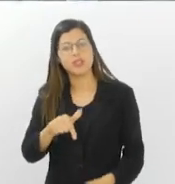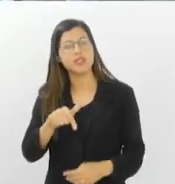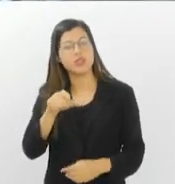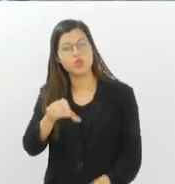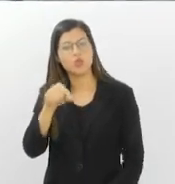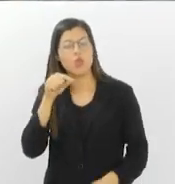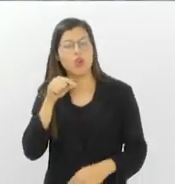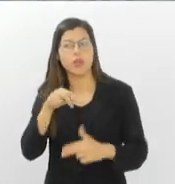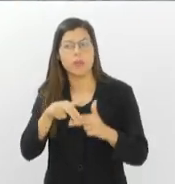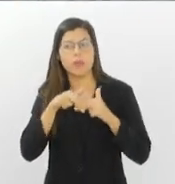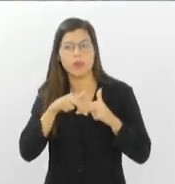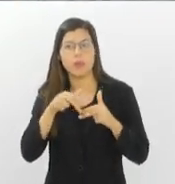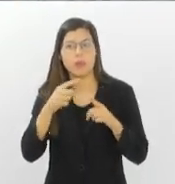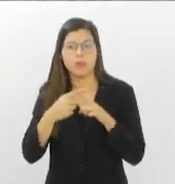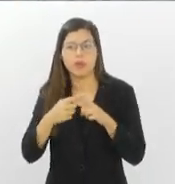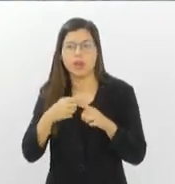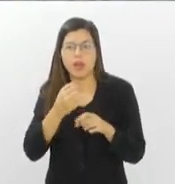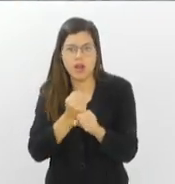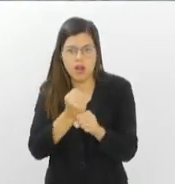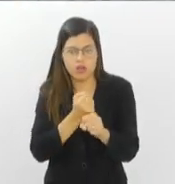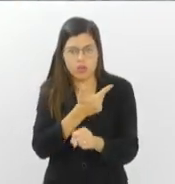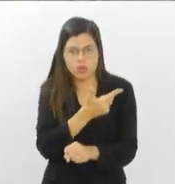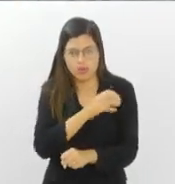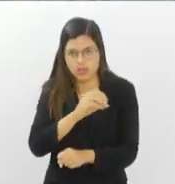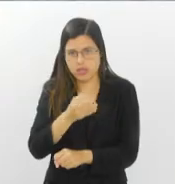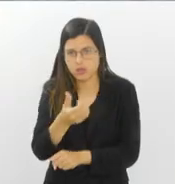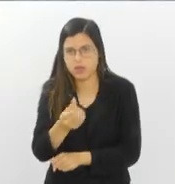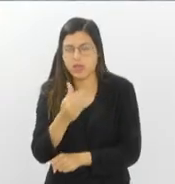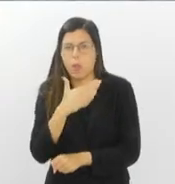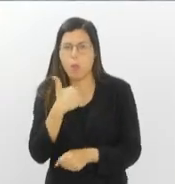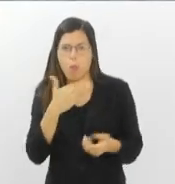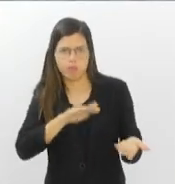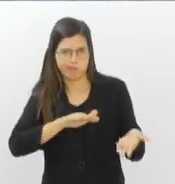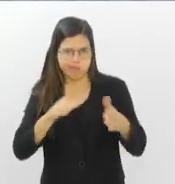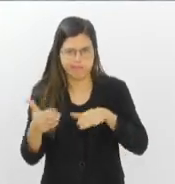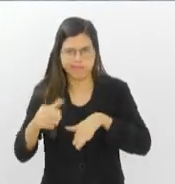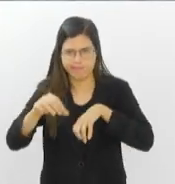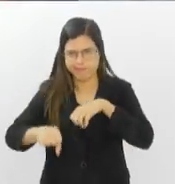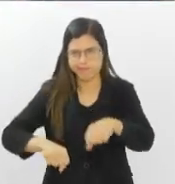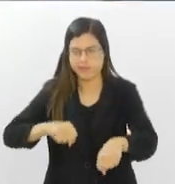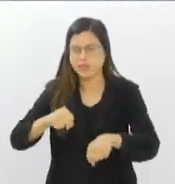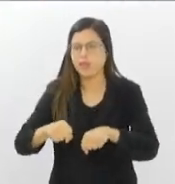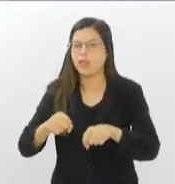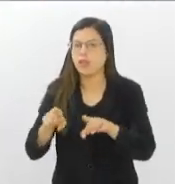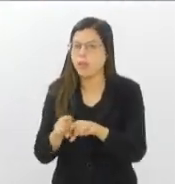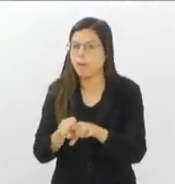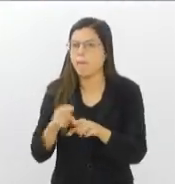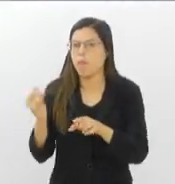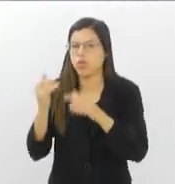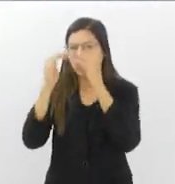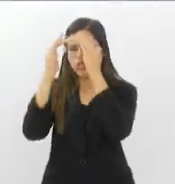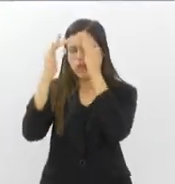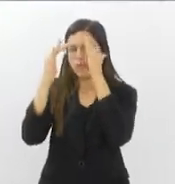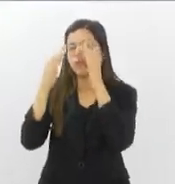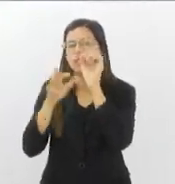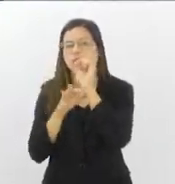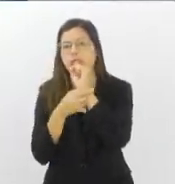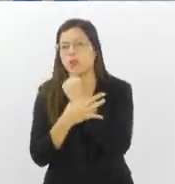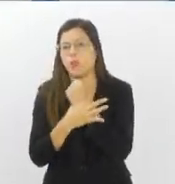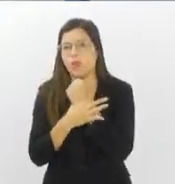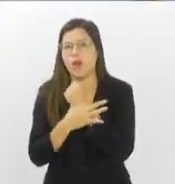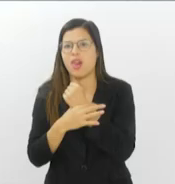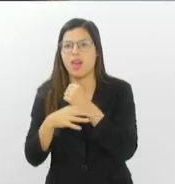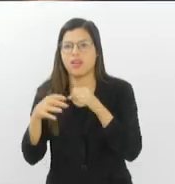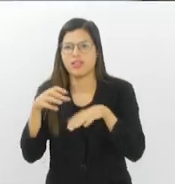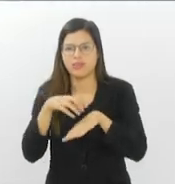no trânsito, em 2006. Então, ela também faz a gente refletir sobre a segurança no trânsito. Eu estou aqui com o Luan Gomes.